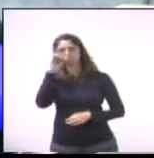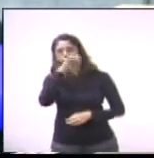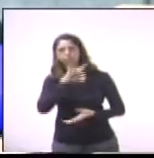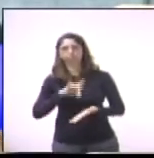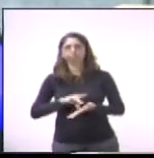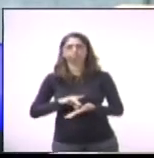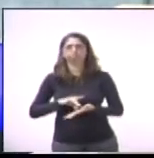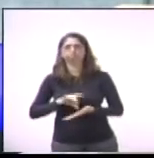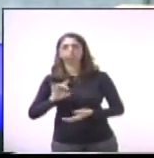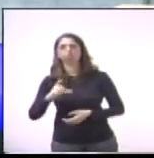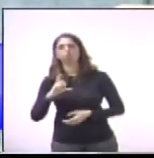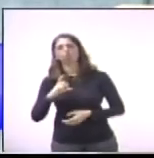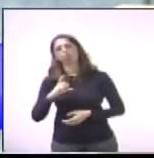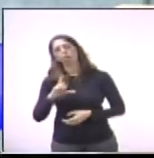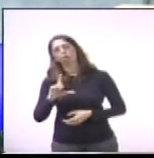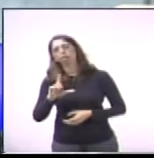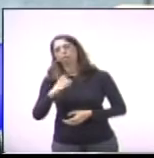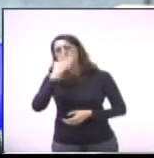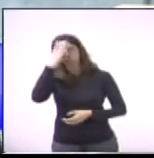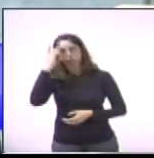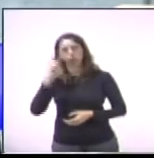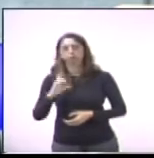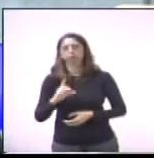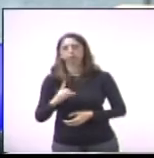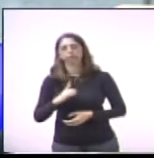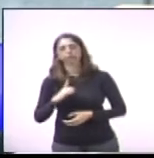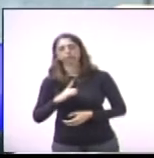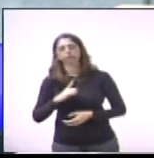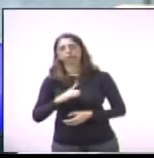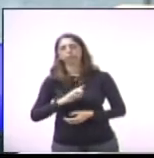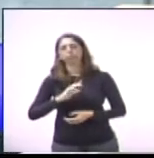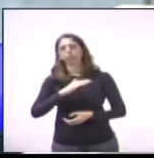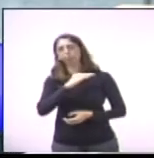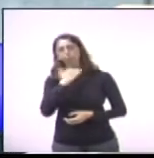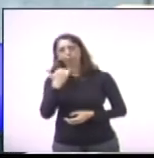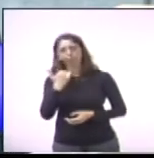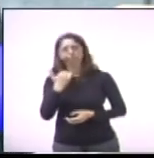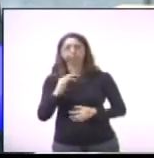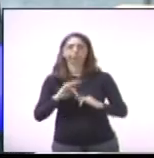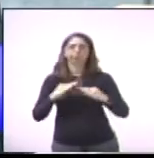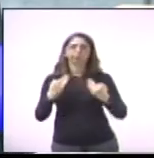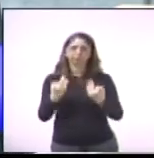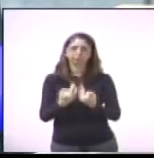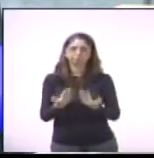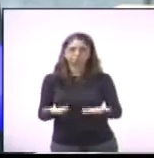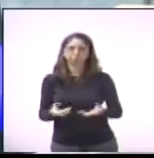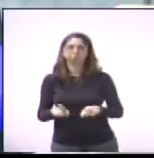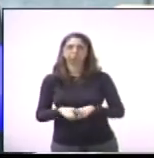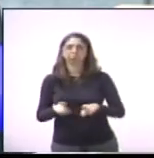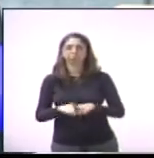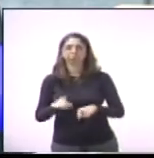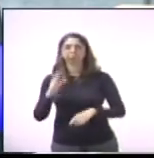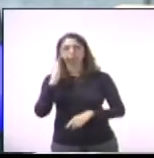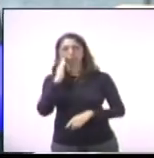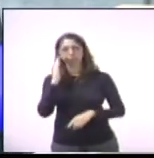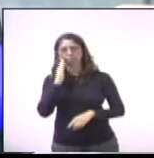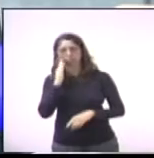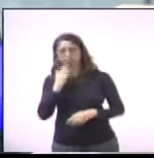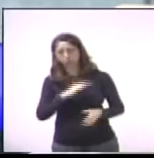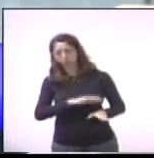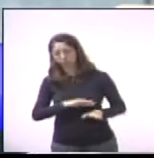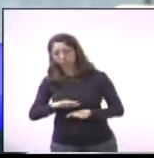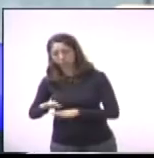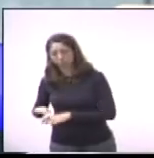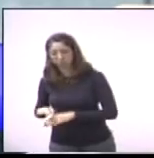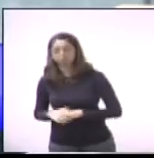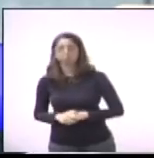só quem perdeu um ente já sabe como é. Também quero fazer coro ao vereador Dr. João Mota a